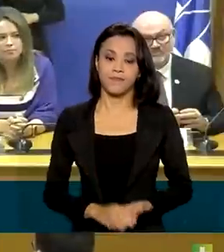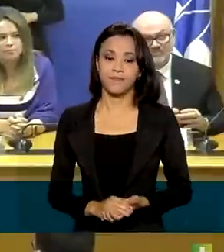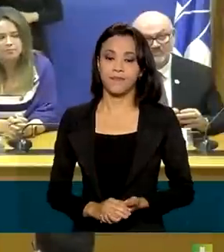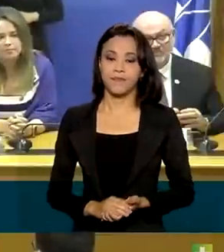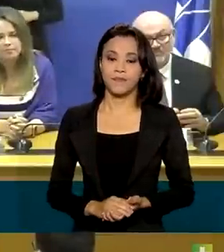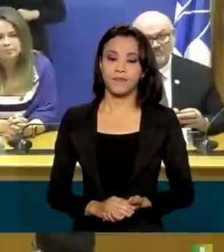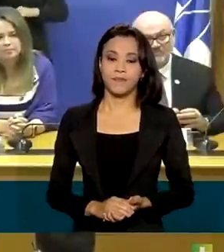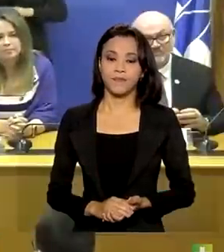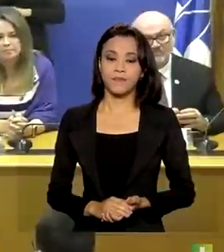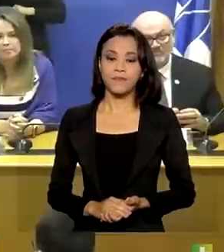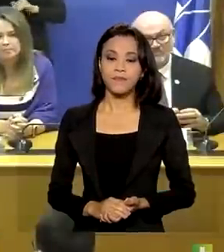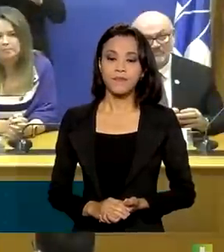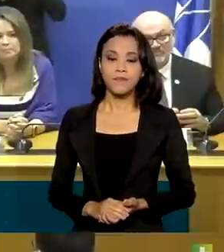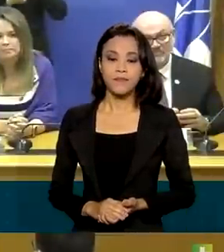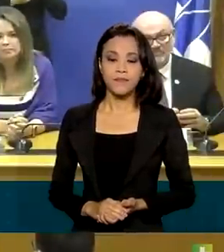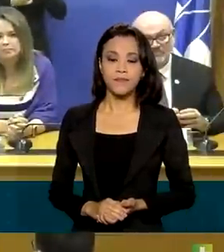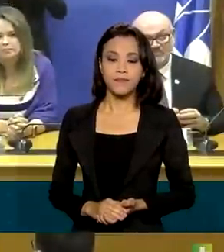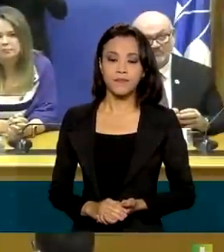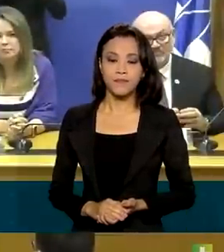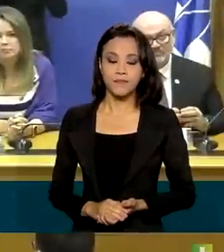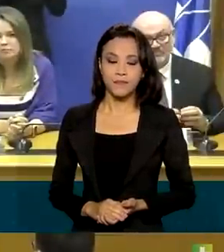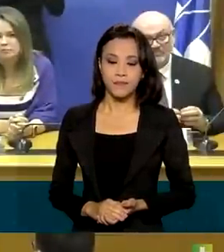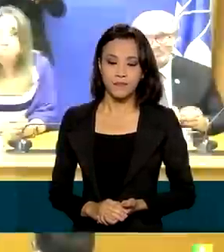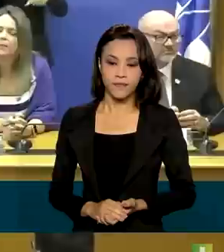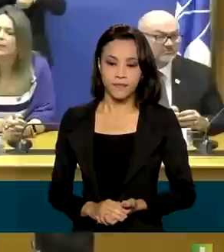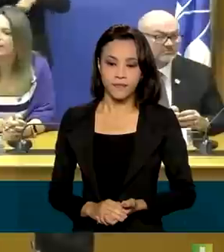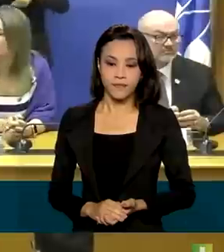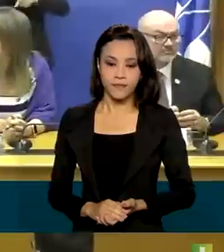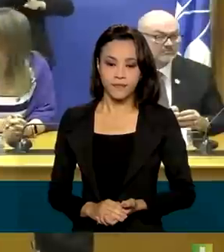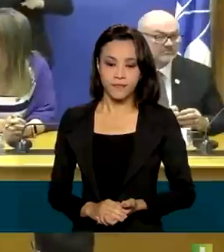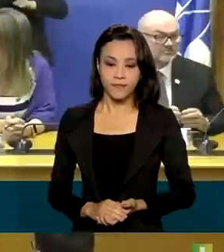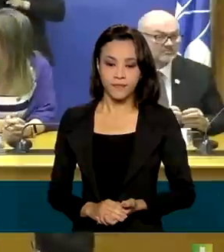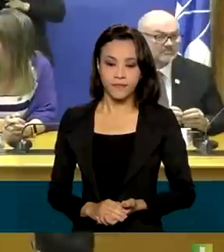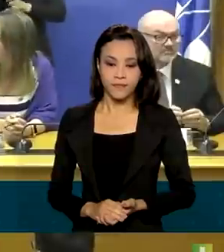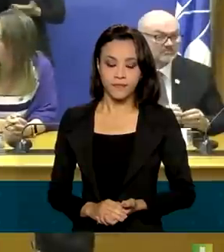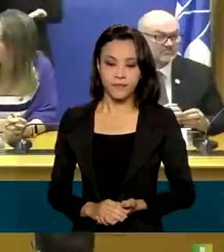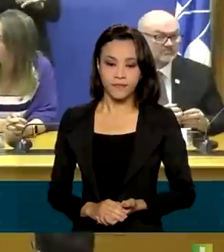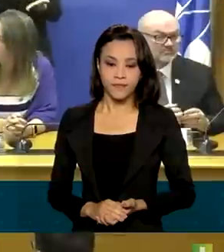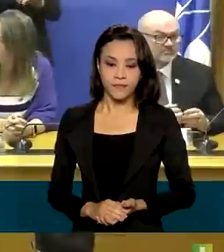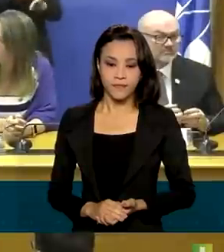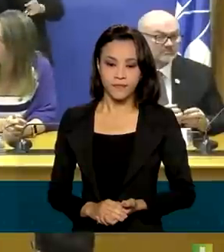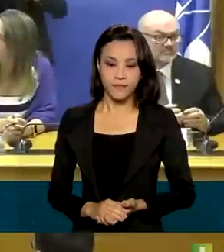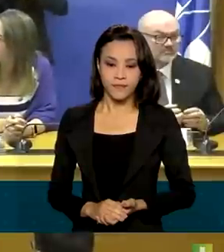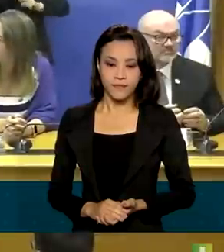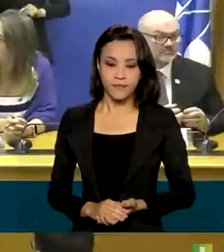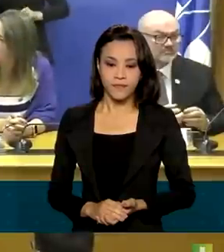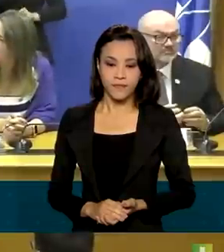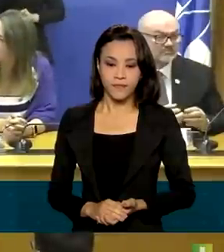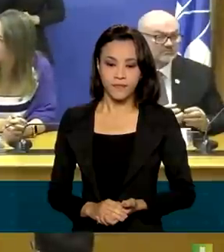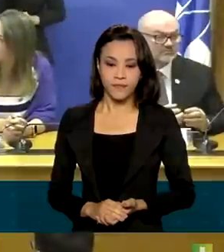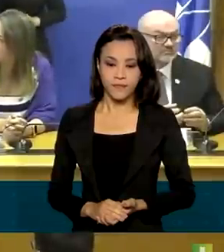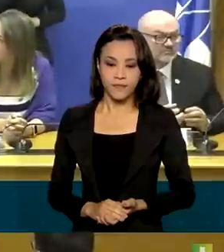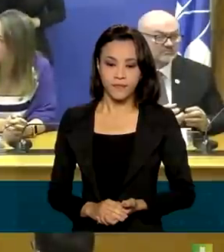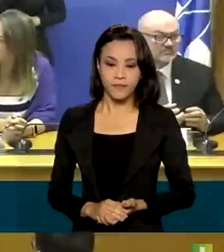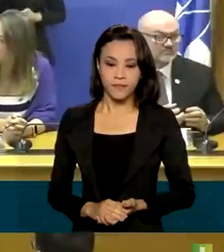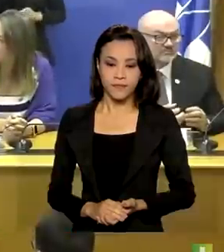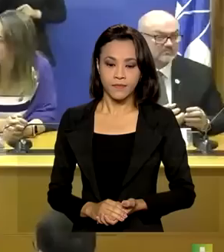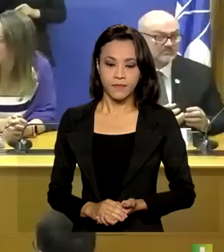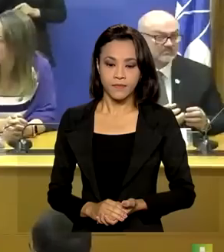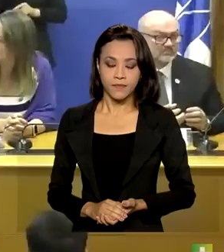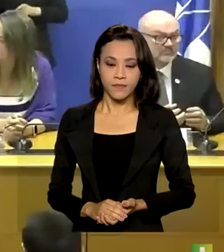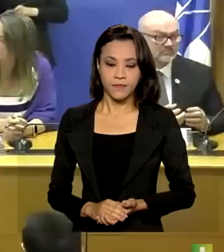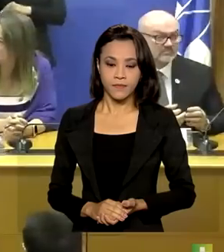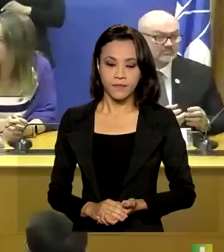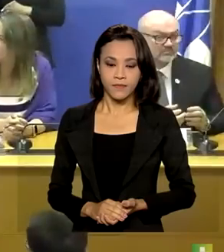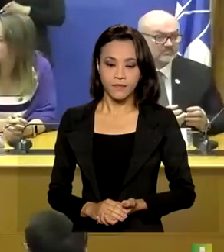sinalização para o que nós precisávamos fazer. A gente tem que garantir o atendimento de urgência e emergência de qualidade. São minutos que fazem